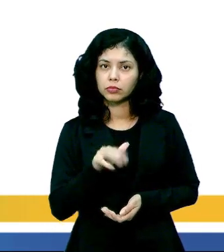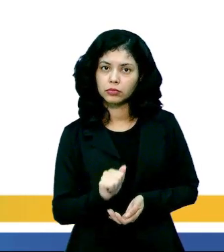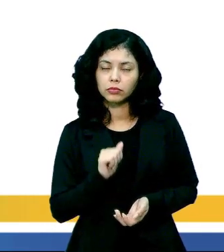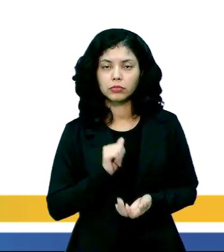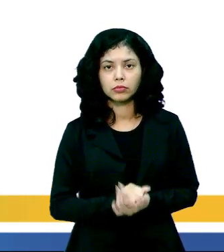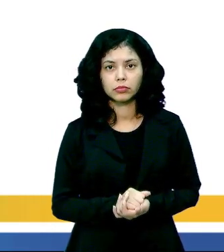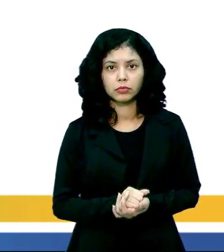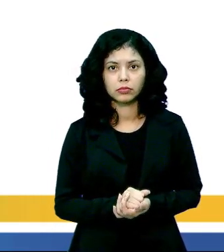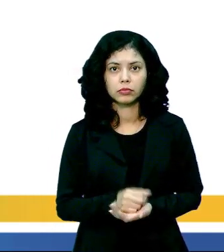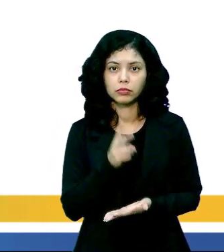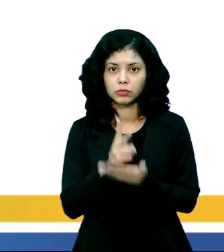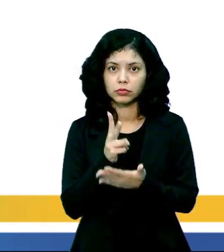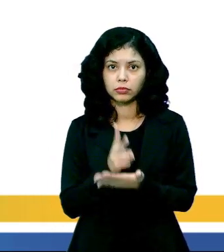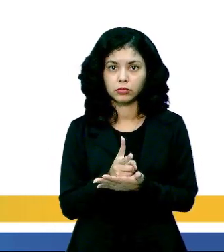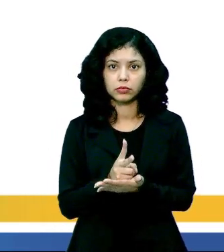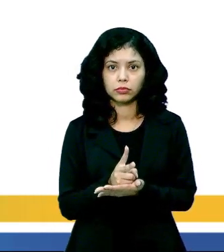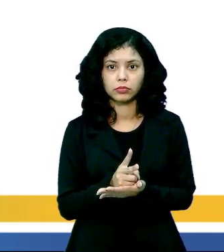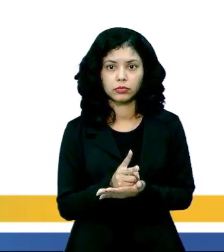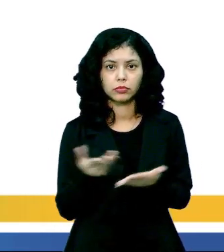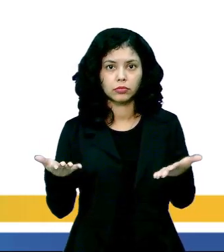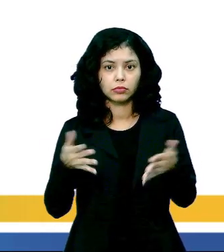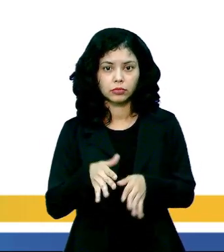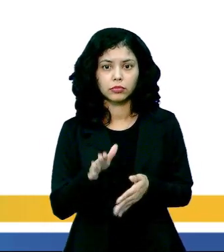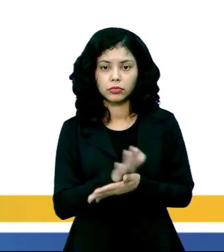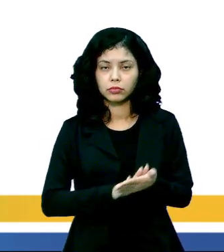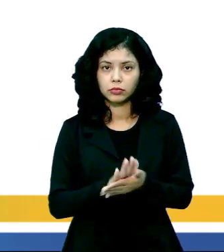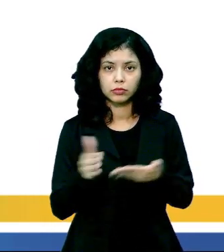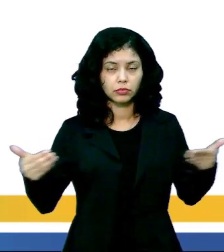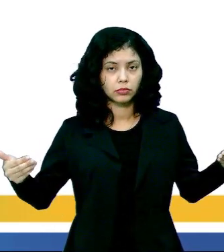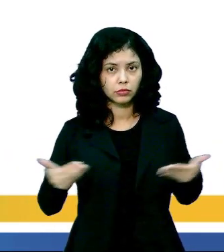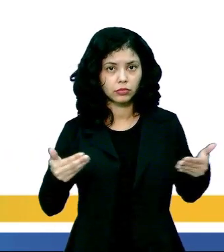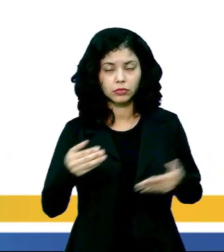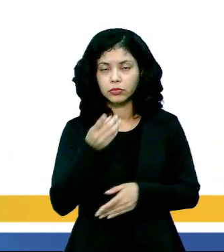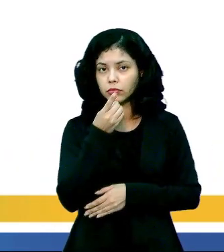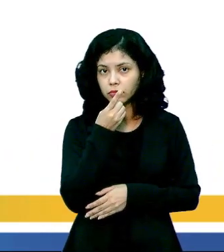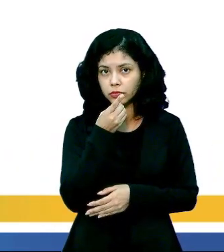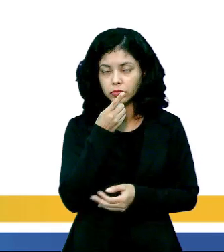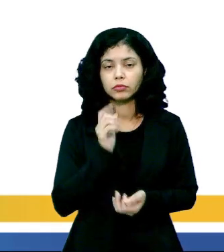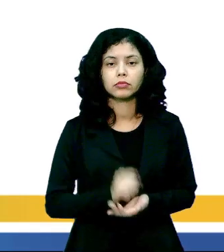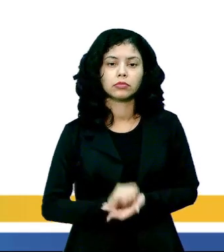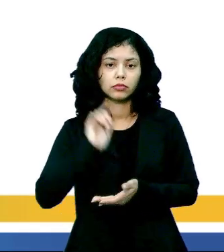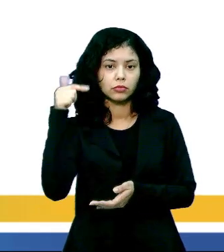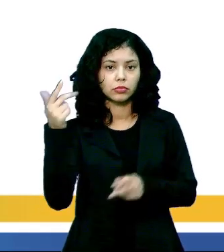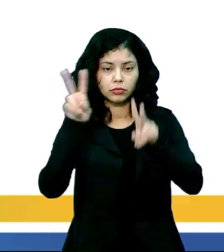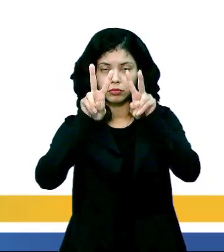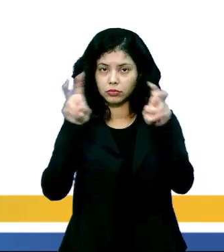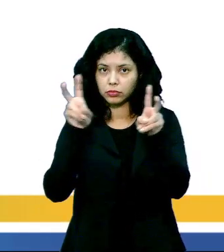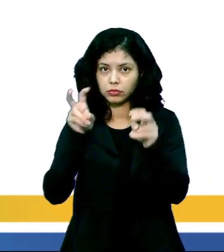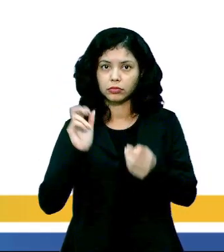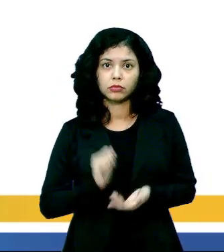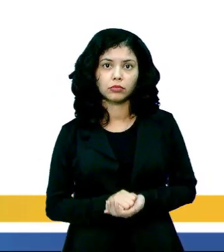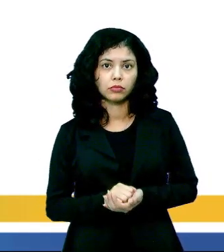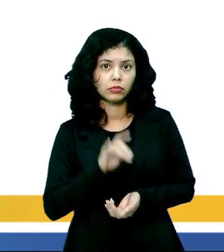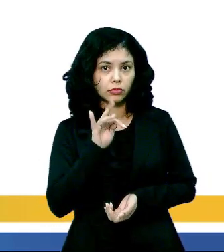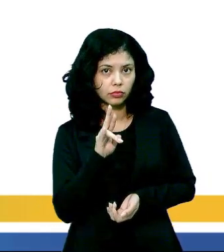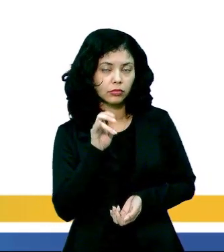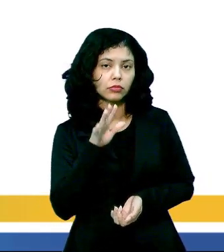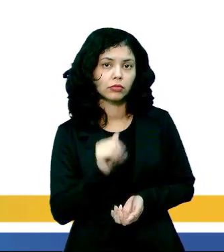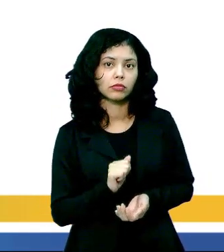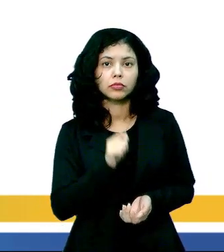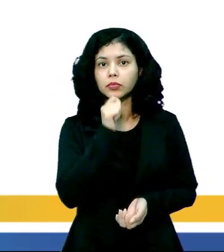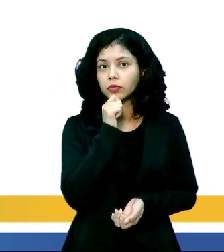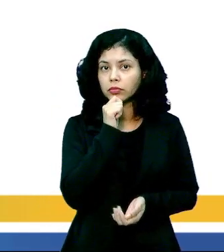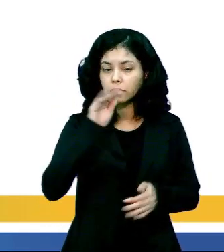ao mesmo tempo, embrutecida. Na atualidade, contudo, outras temáticas e ideais